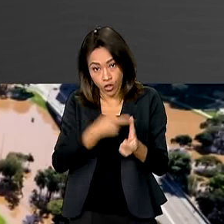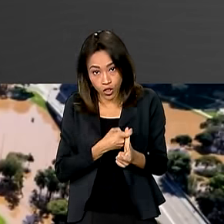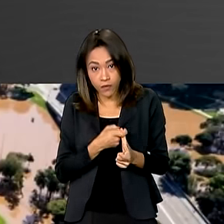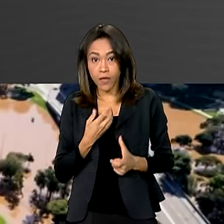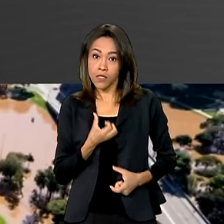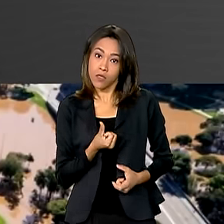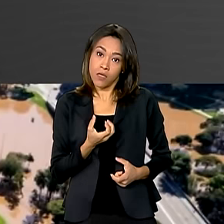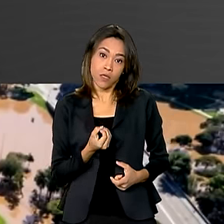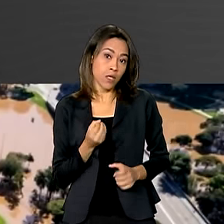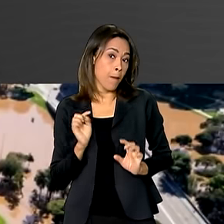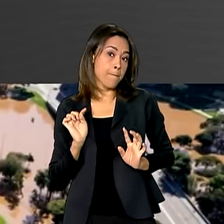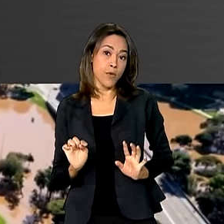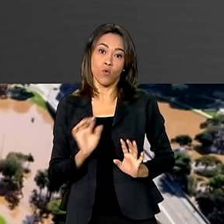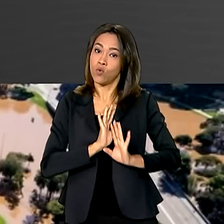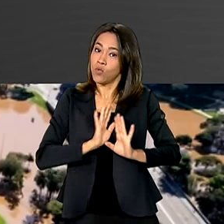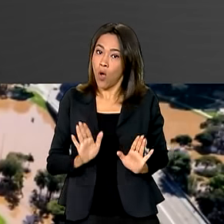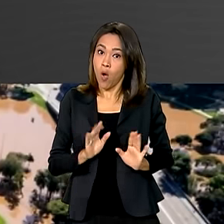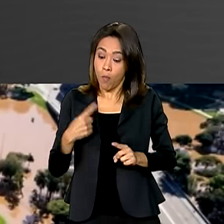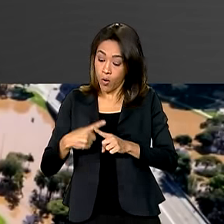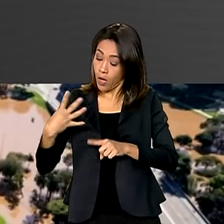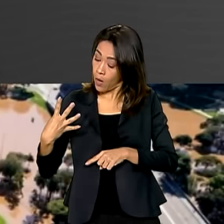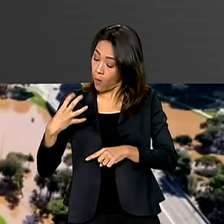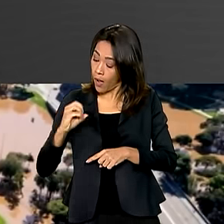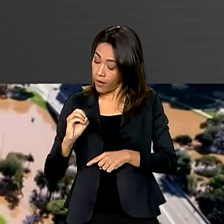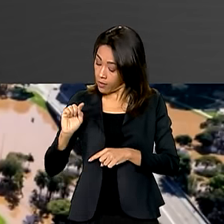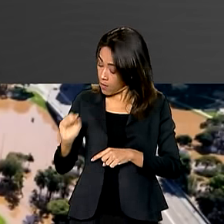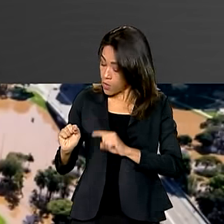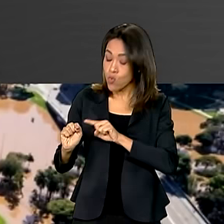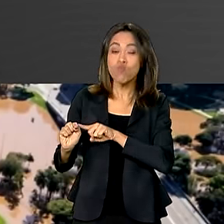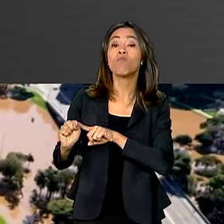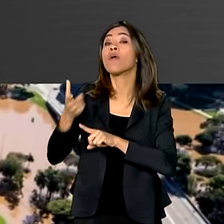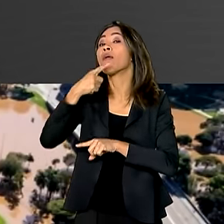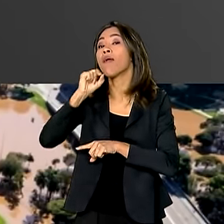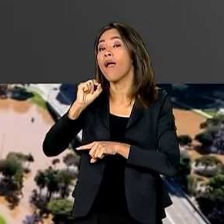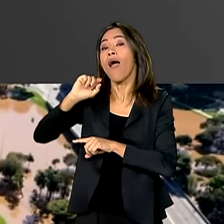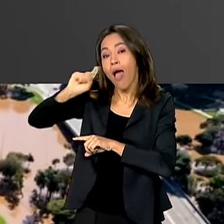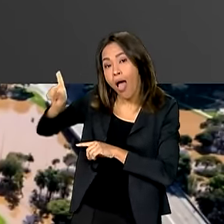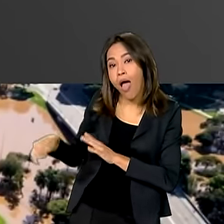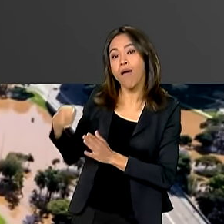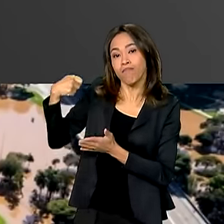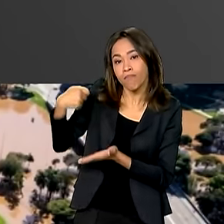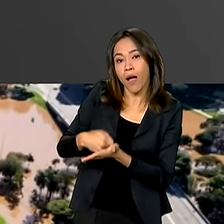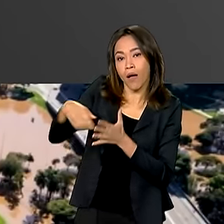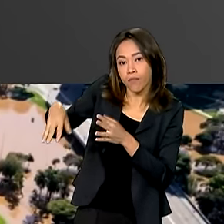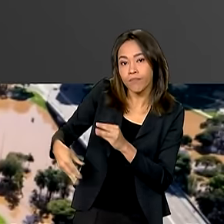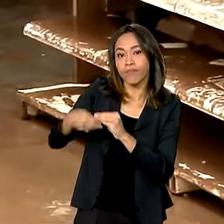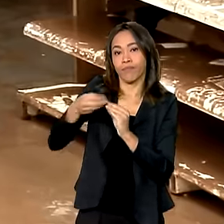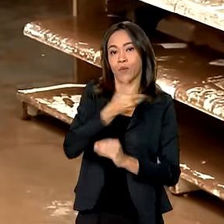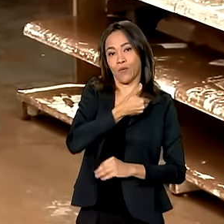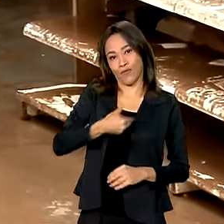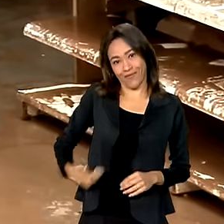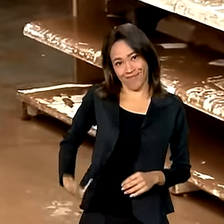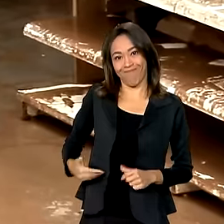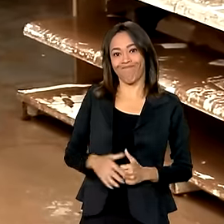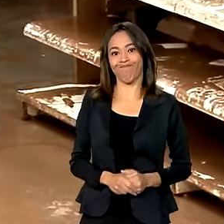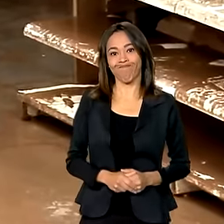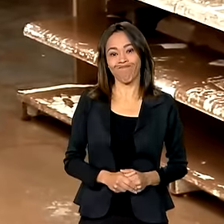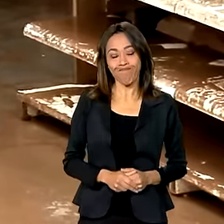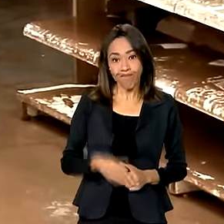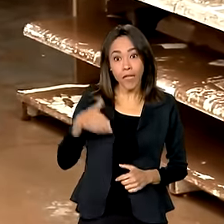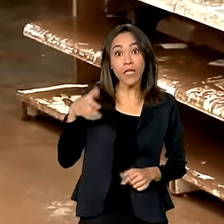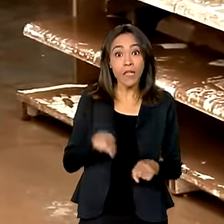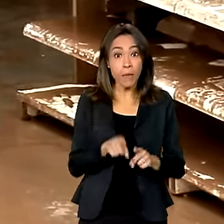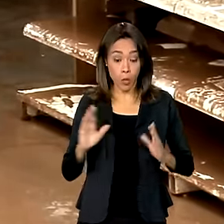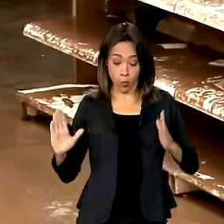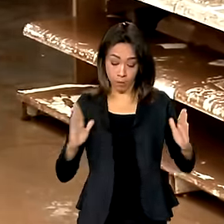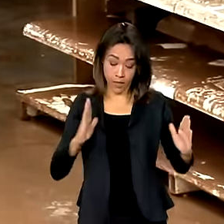mil reais, pois os 40 mil reais restantes serão pagos pelo governo. A carência também